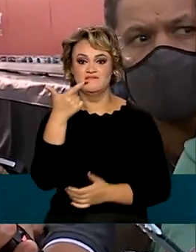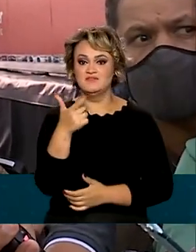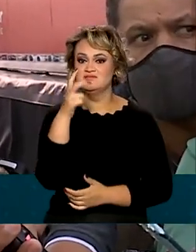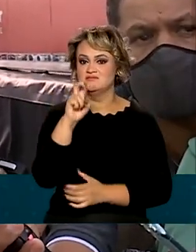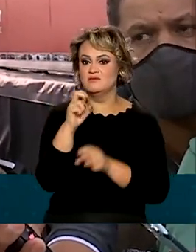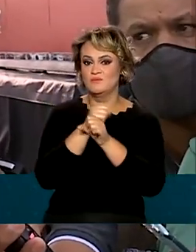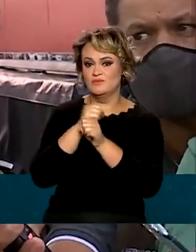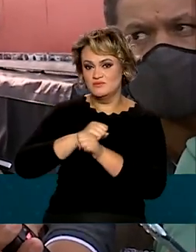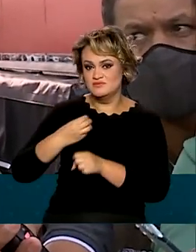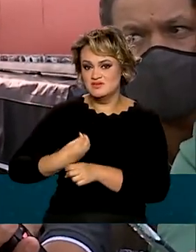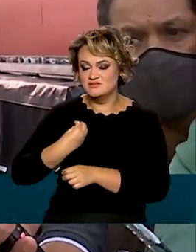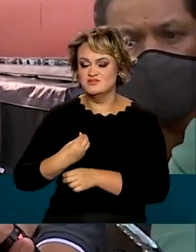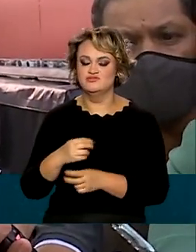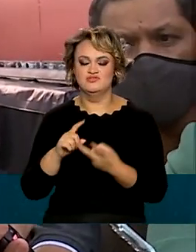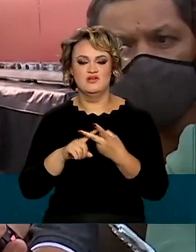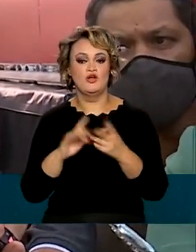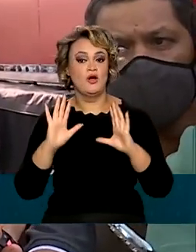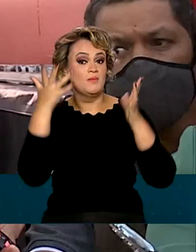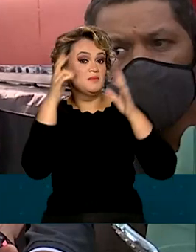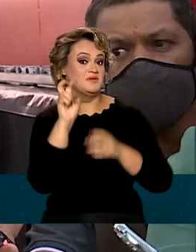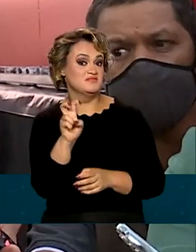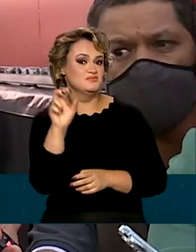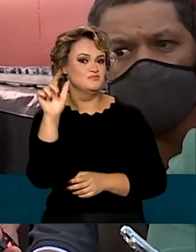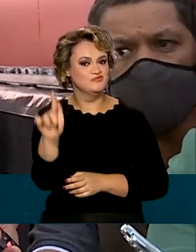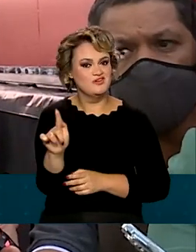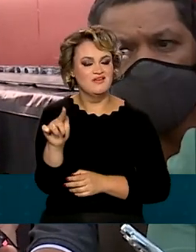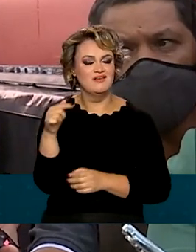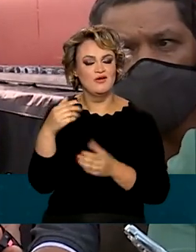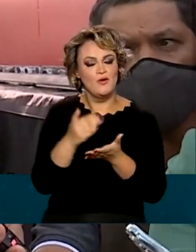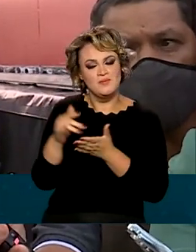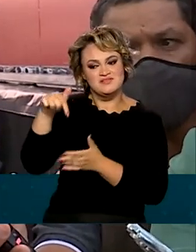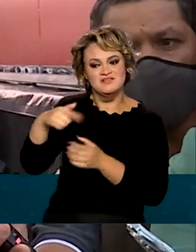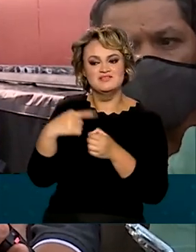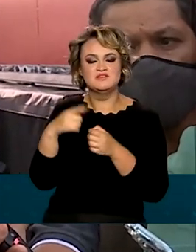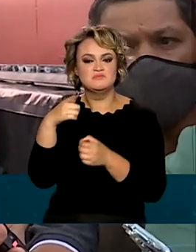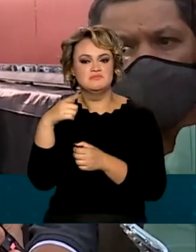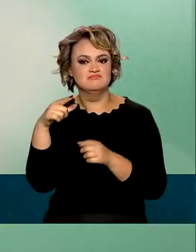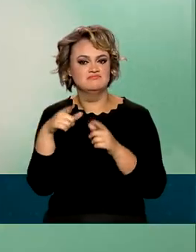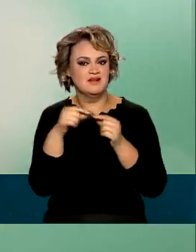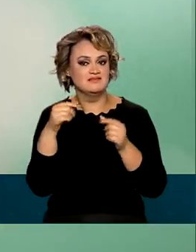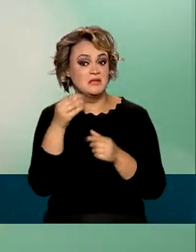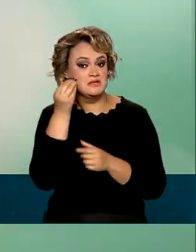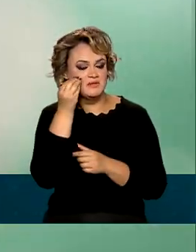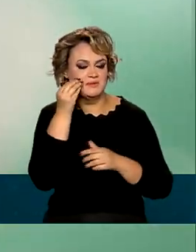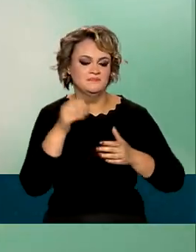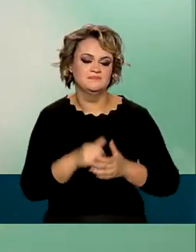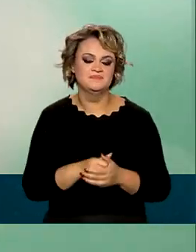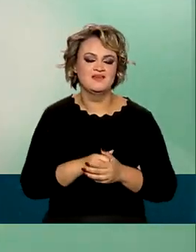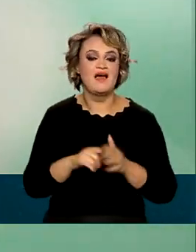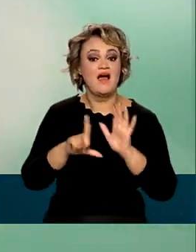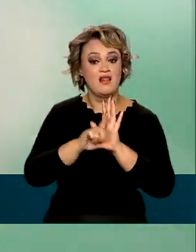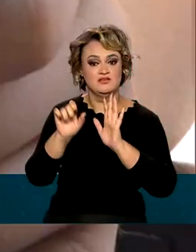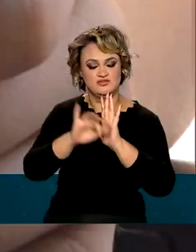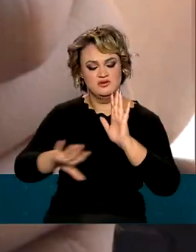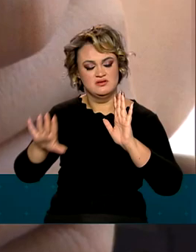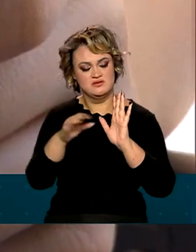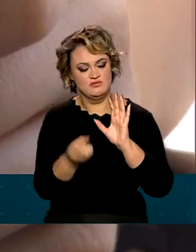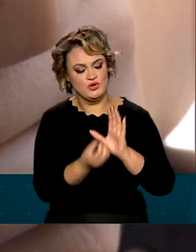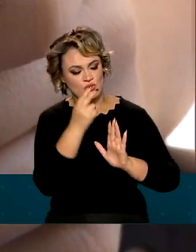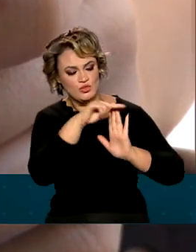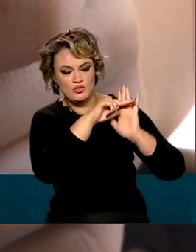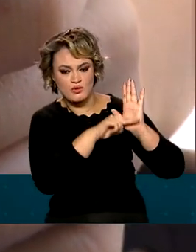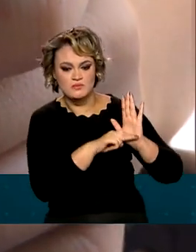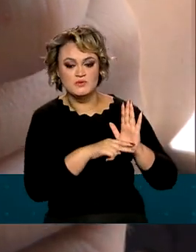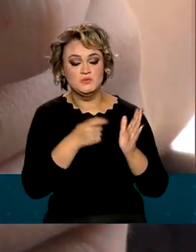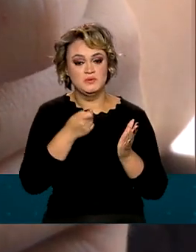o 5G, começando em Brasília, de forma experimental. A legislação normatizou também o